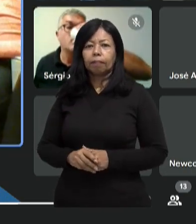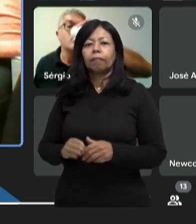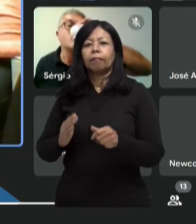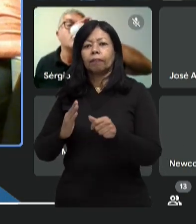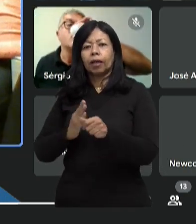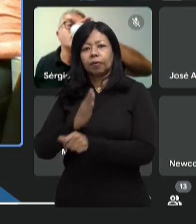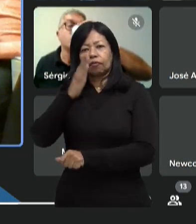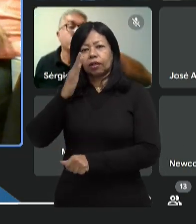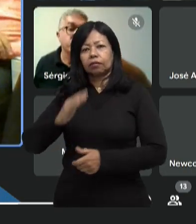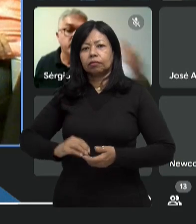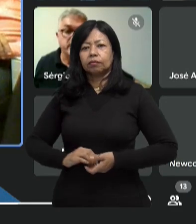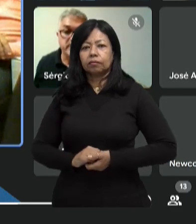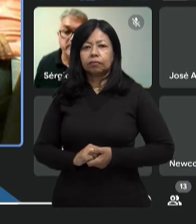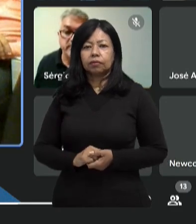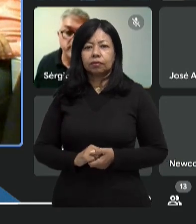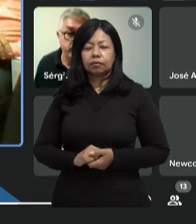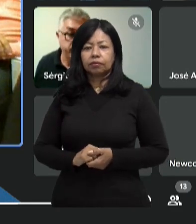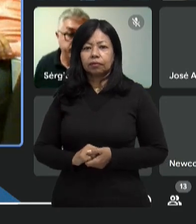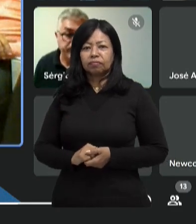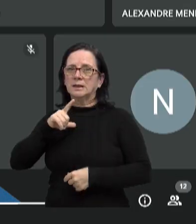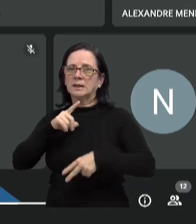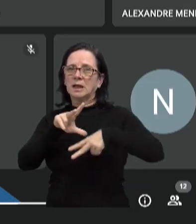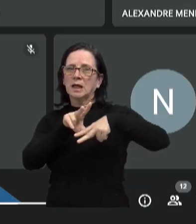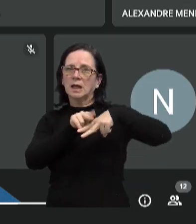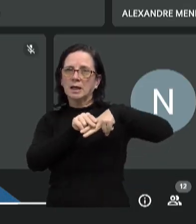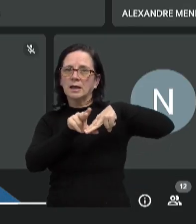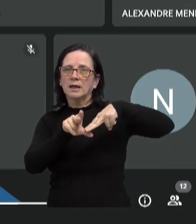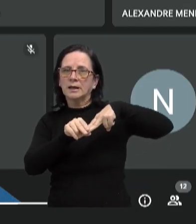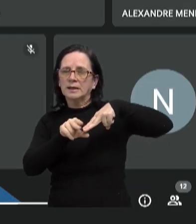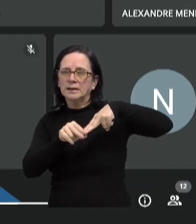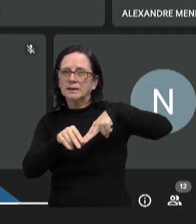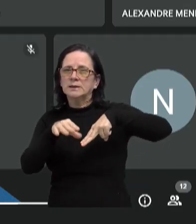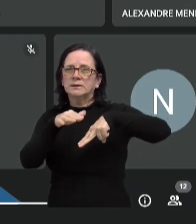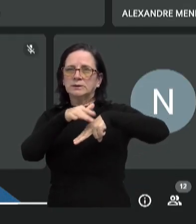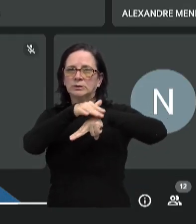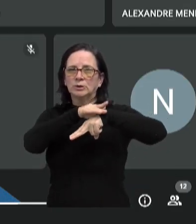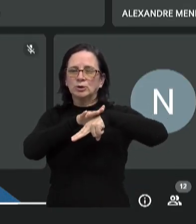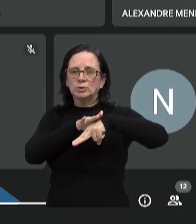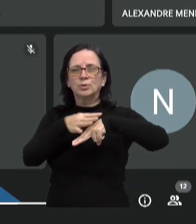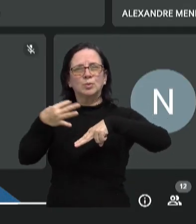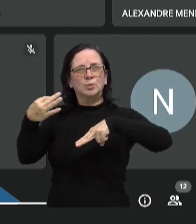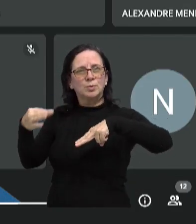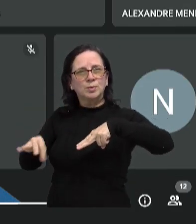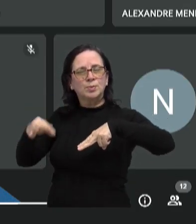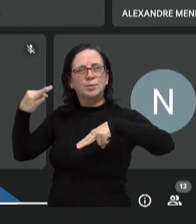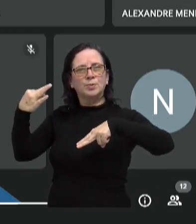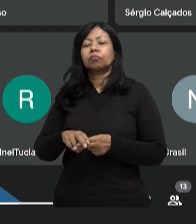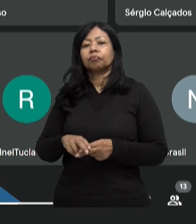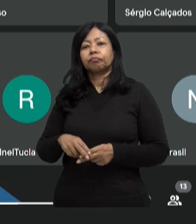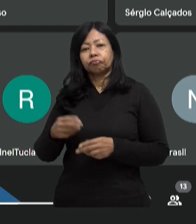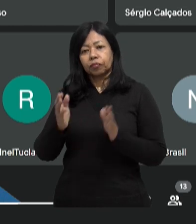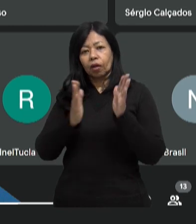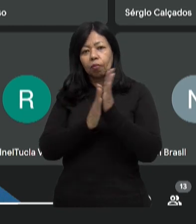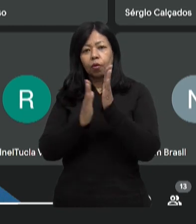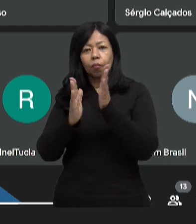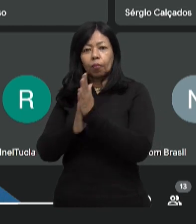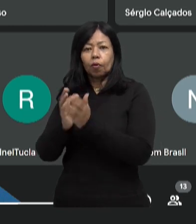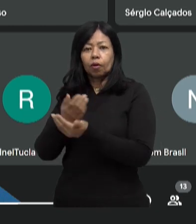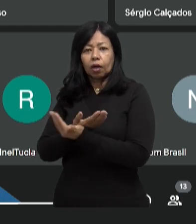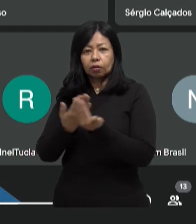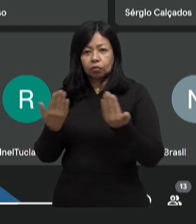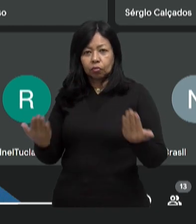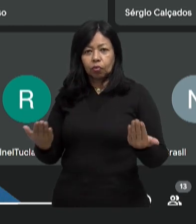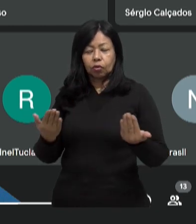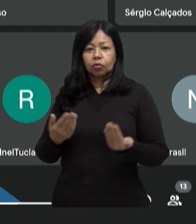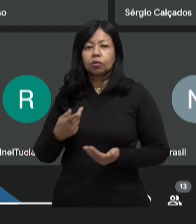consultou o plenário para que a questão de ordem do vereador Marcos Roberto Silva, o Tinho, fosse aprovada, para que os parlamentares fossem direto para